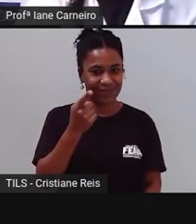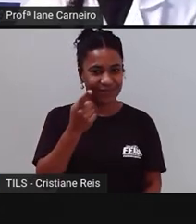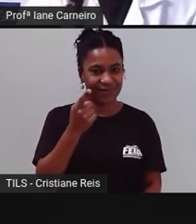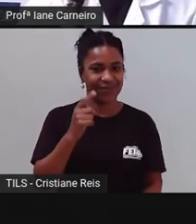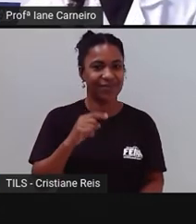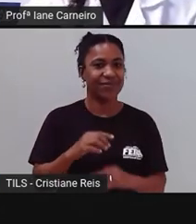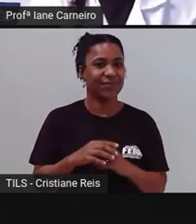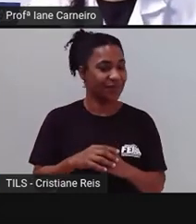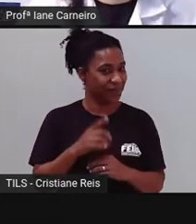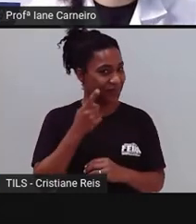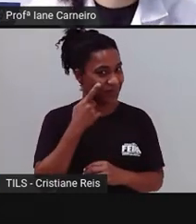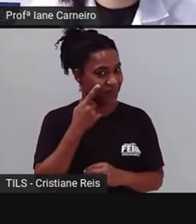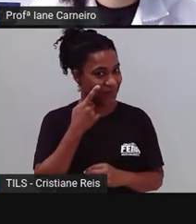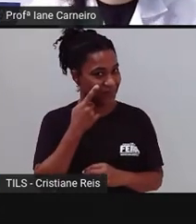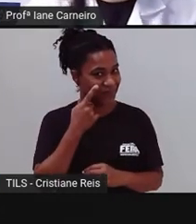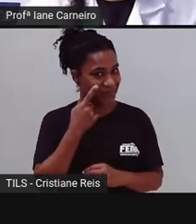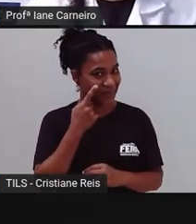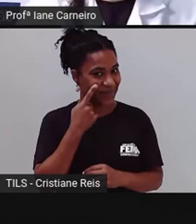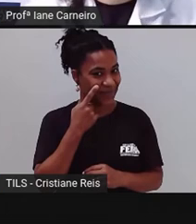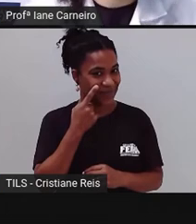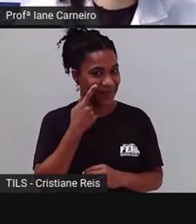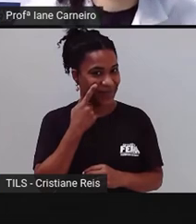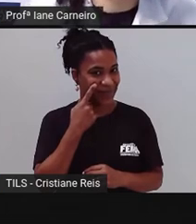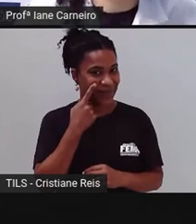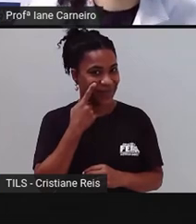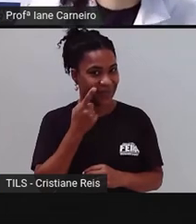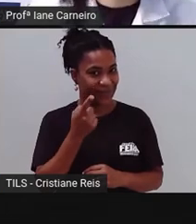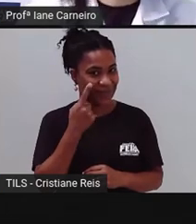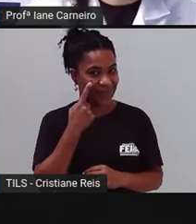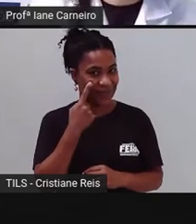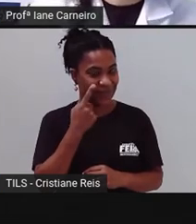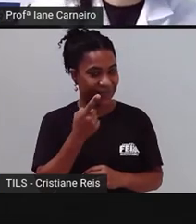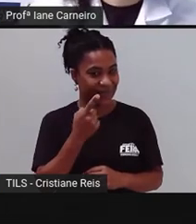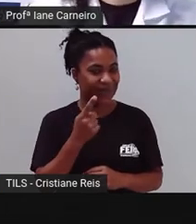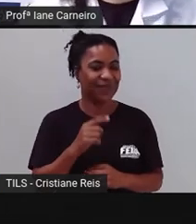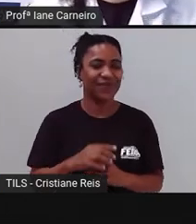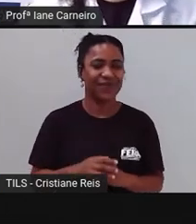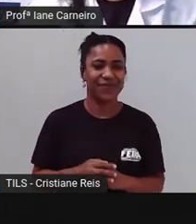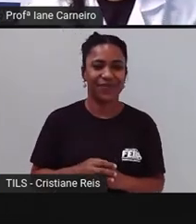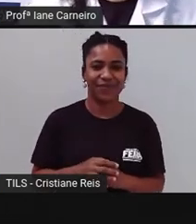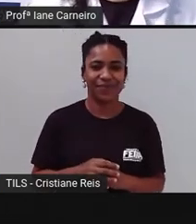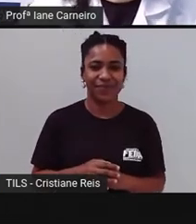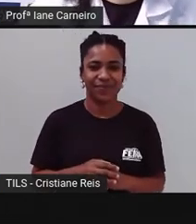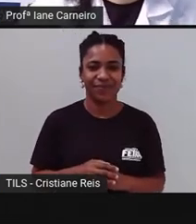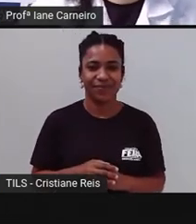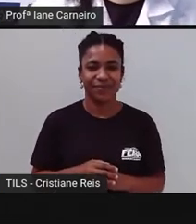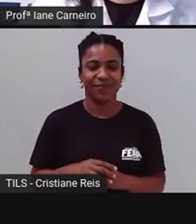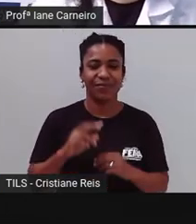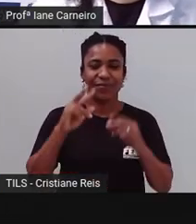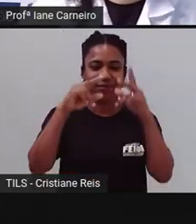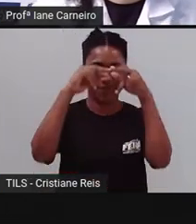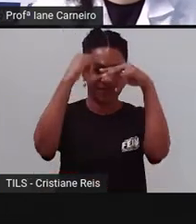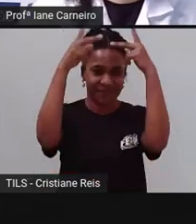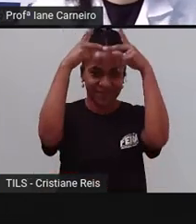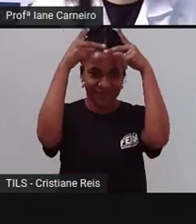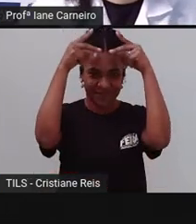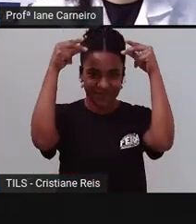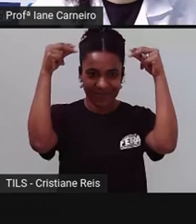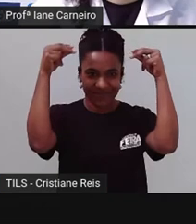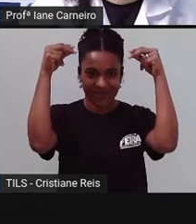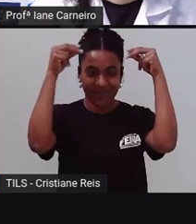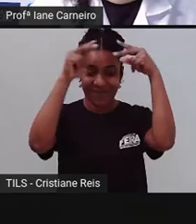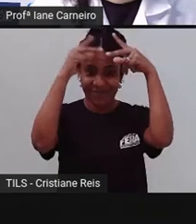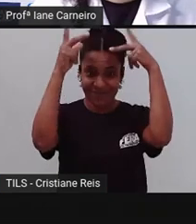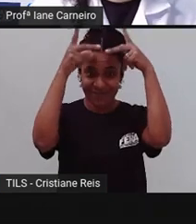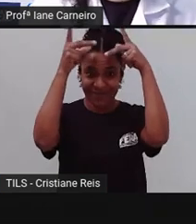dela? Vamos ver? Se é a mesma palavra que você escreveu aí, é o que você tá pensando. E isso aqui, lindinho, que a própria colocou é